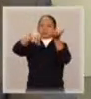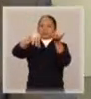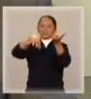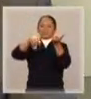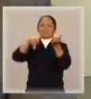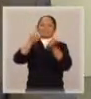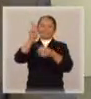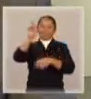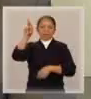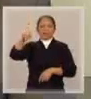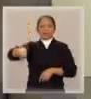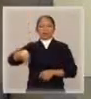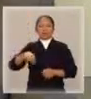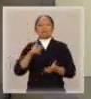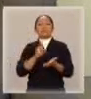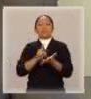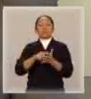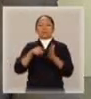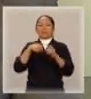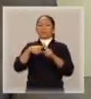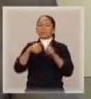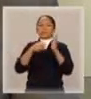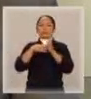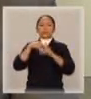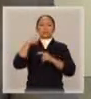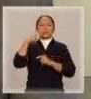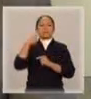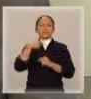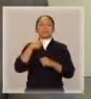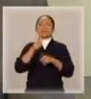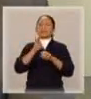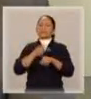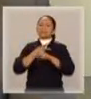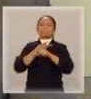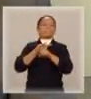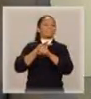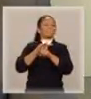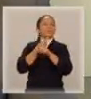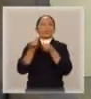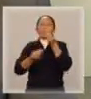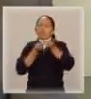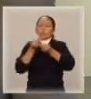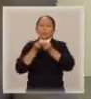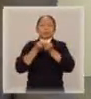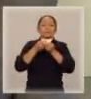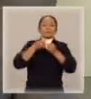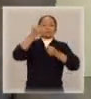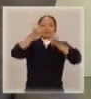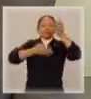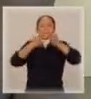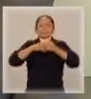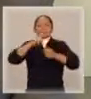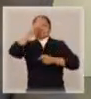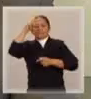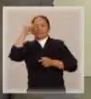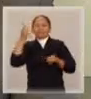exclusivamente, do Congresso Nacional, porque os advogados procuram justificar